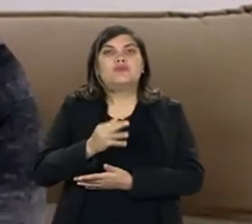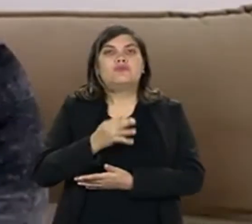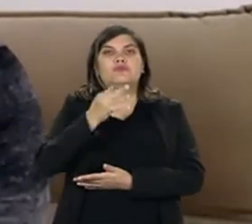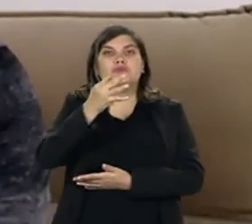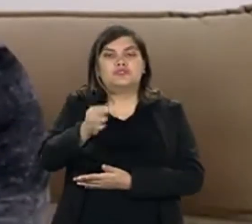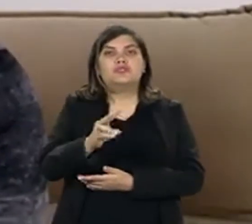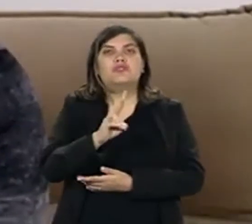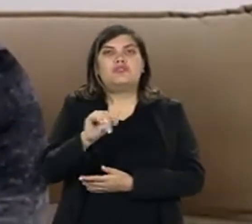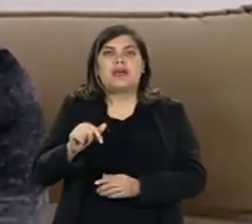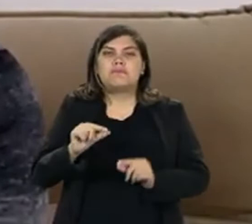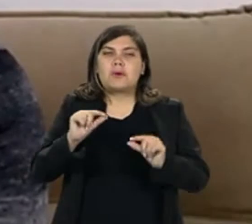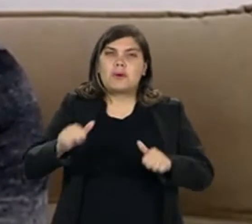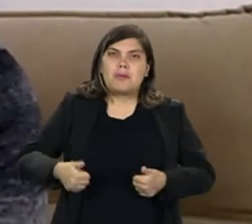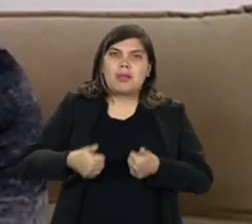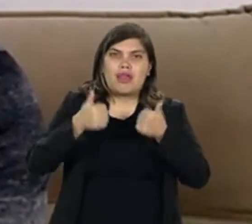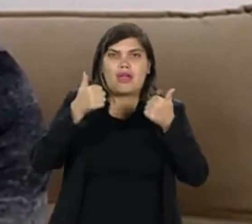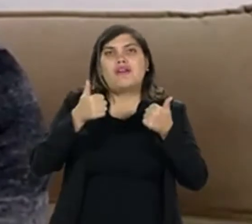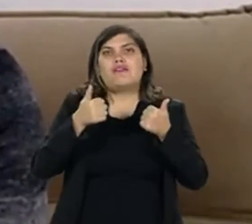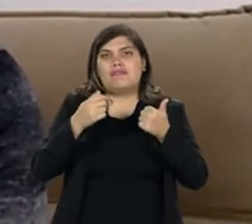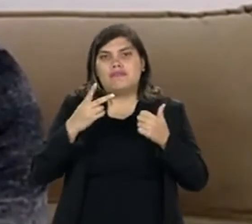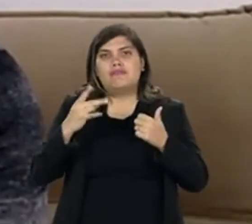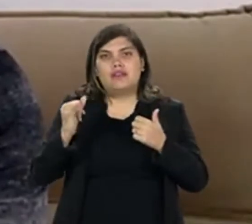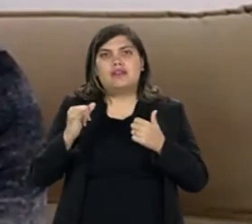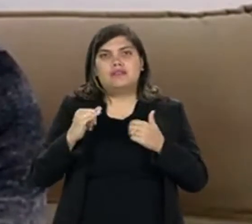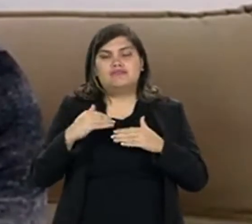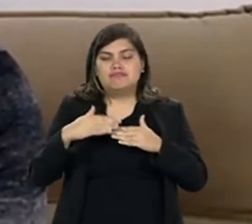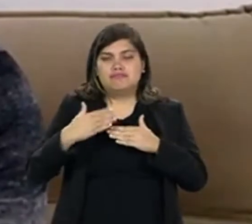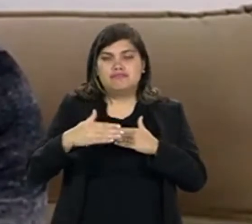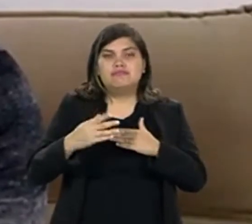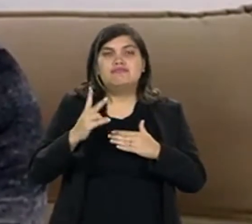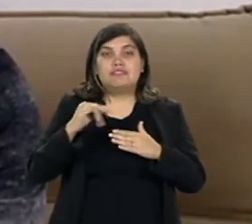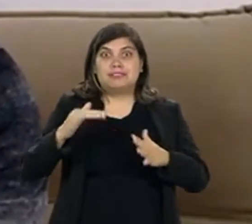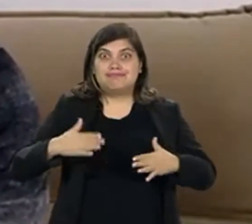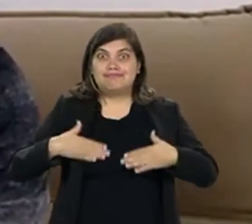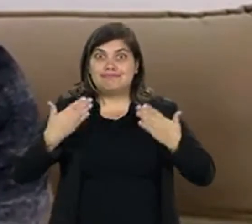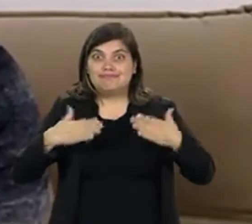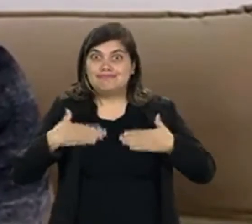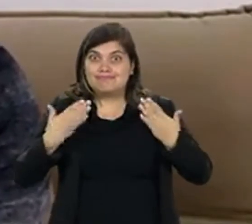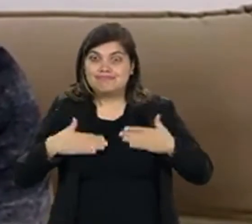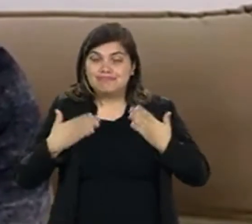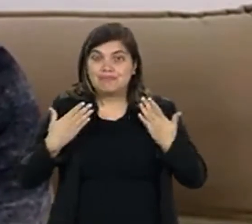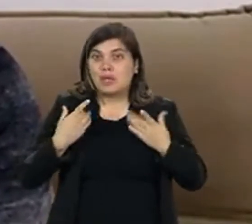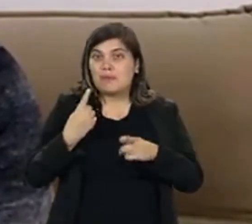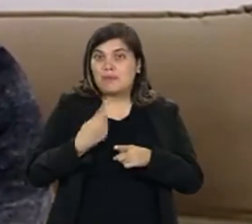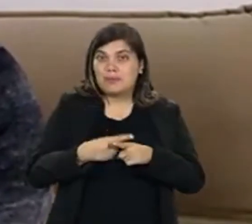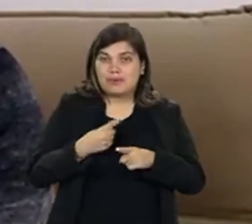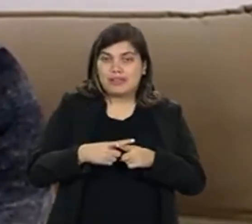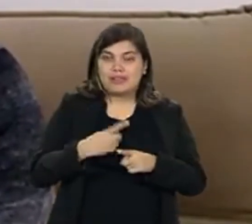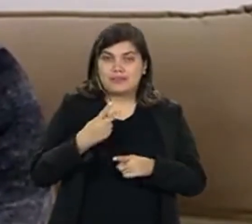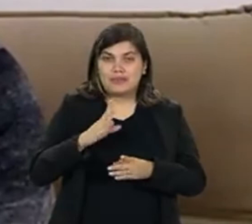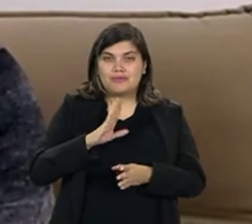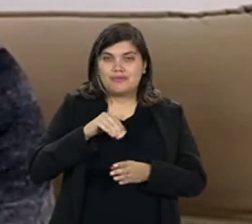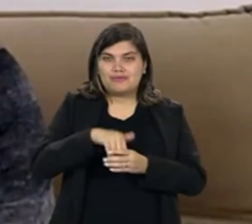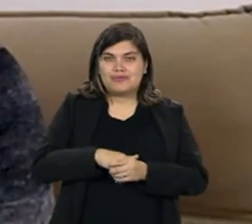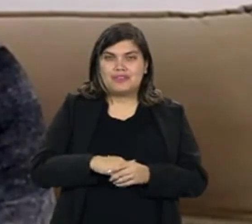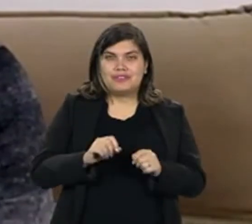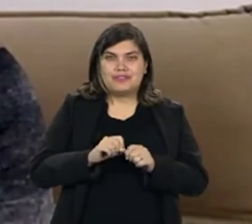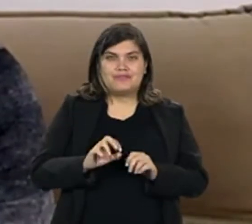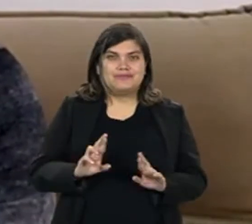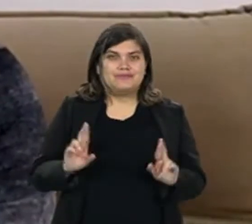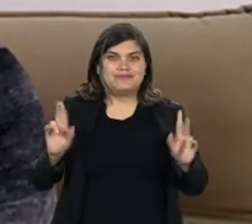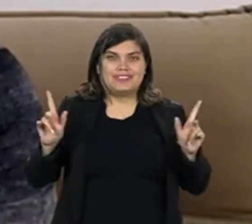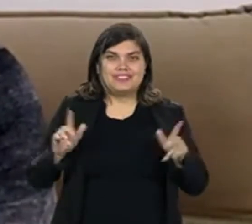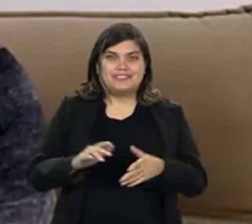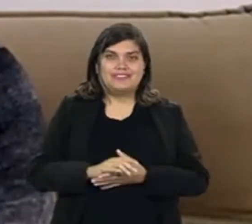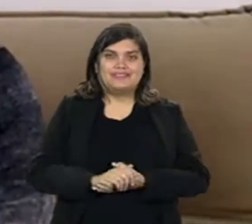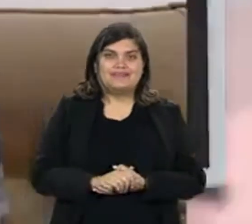acontecer? O seu futuro vai ser um pouco melhor, vai ser melhor, e vai lá na frente e vai te surpreender, porque o seu